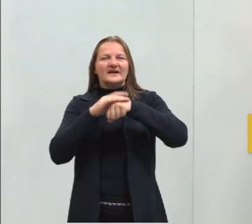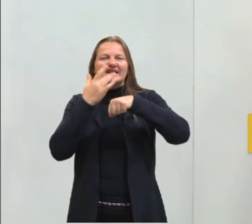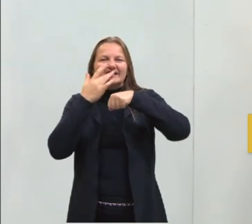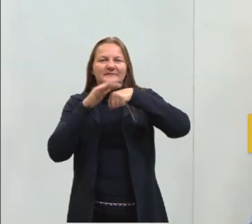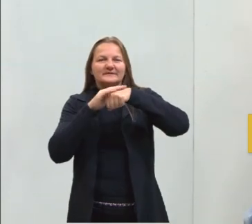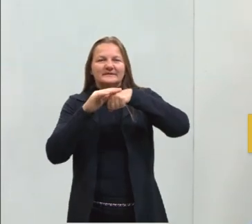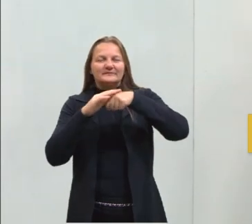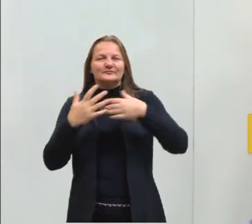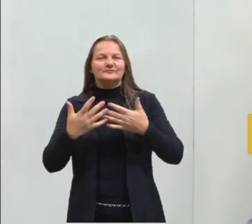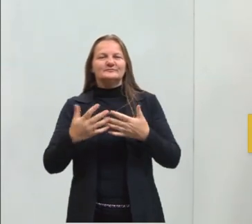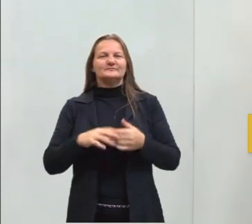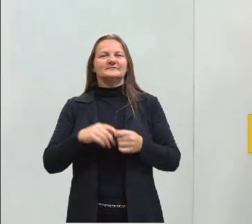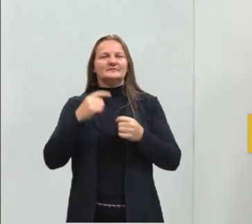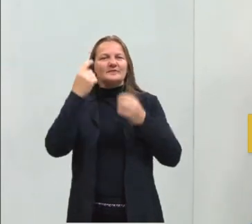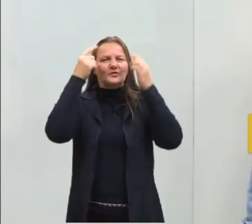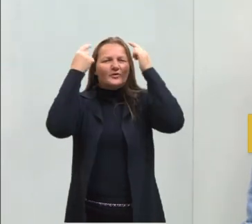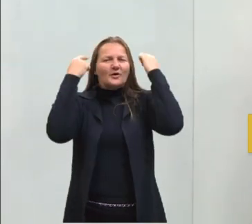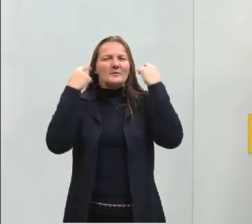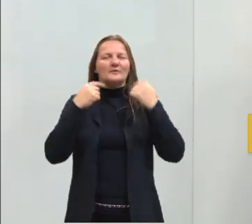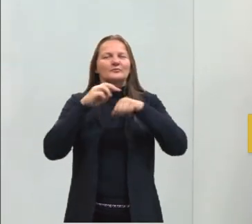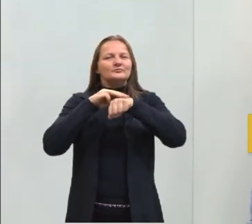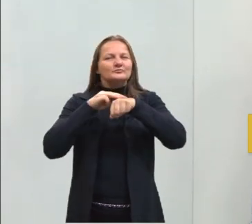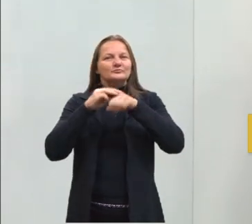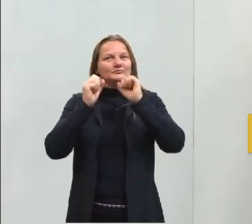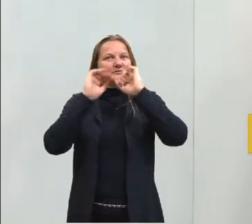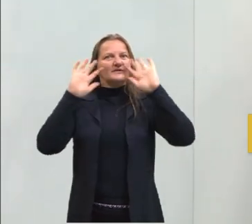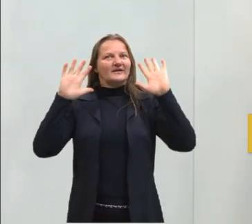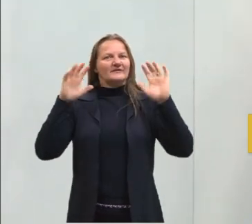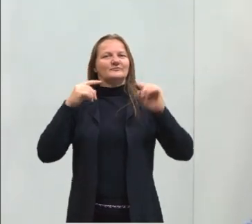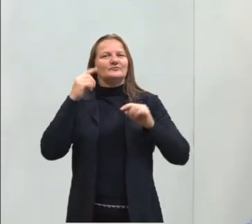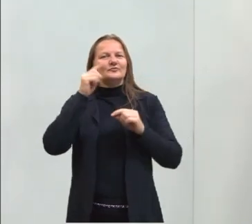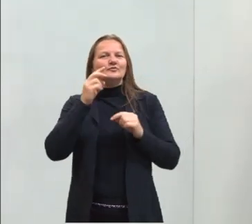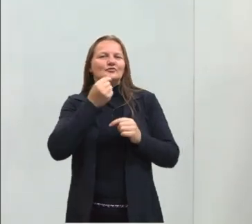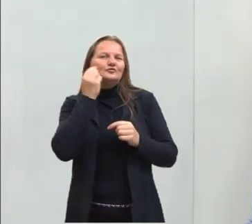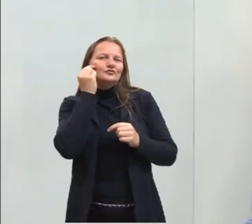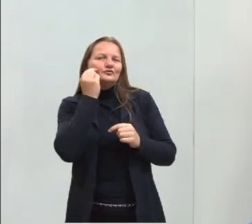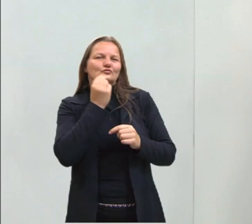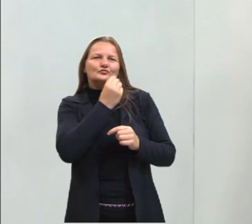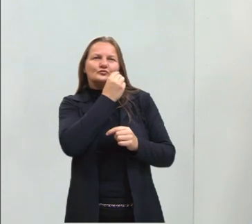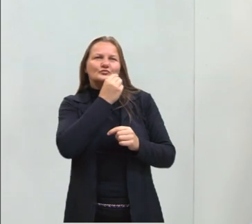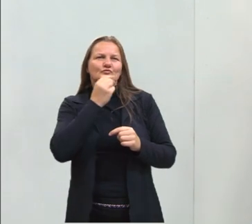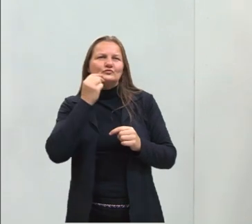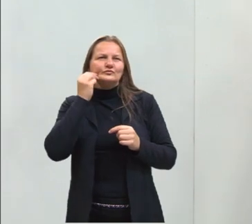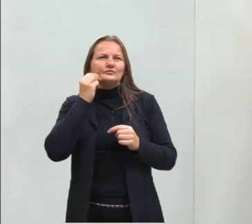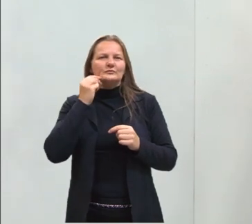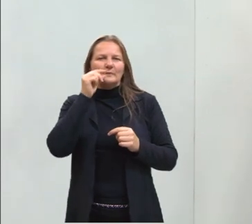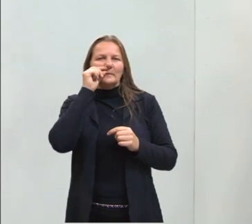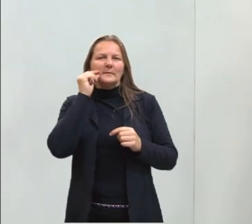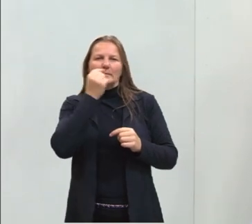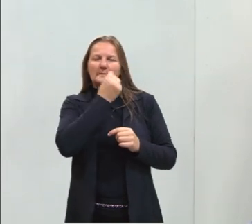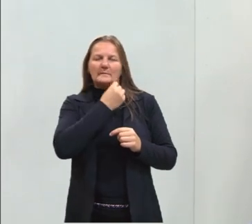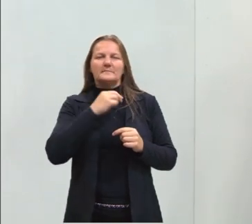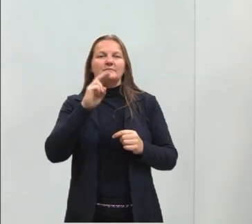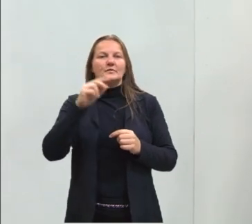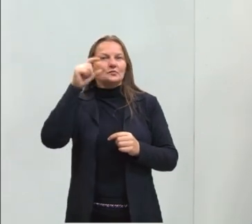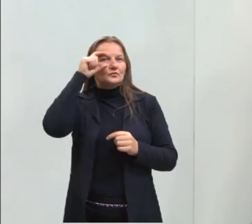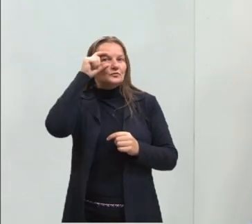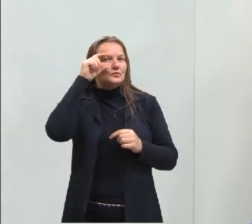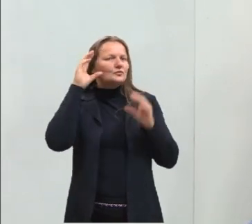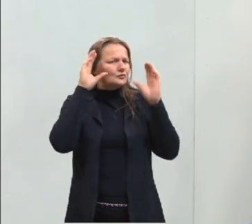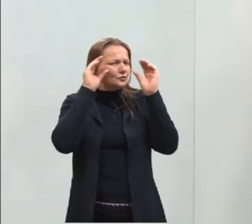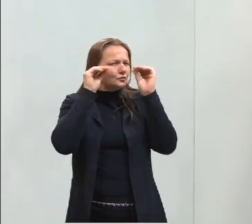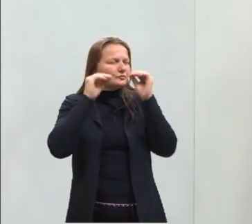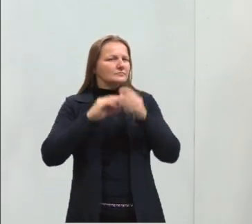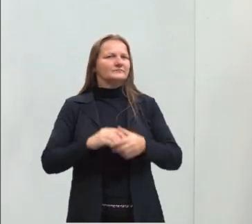tenho cabelo castanho claro, uso cavanhaque, estou usando um óculos de armação escura